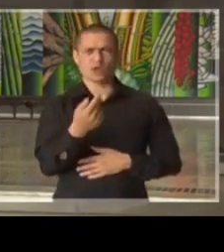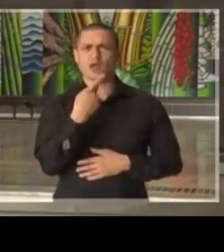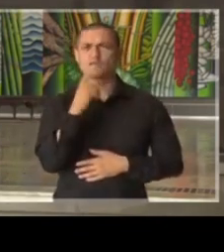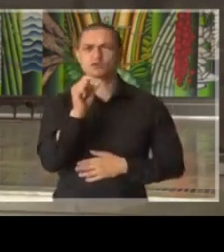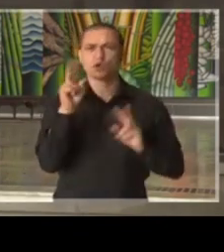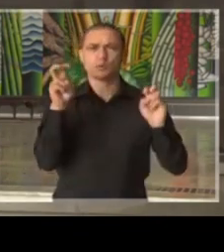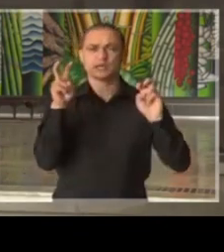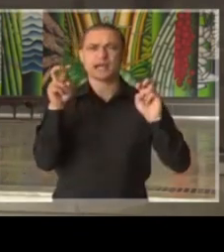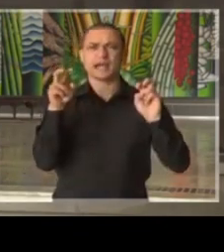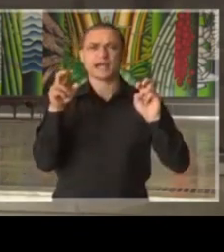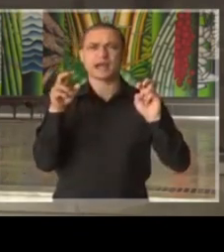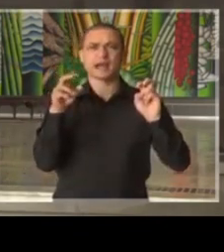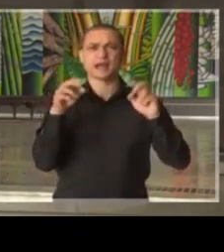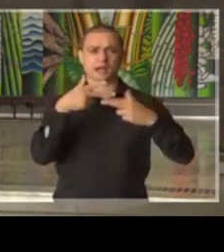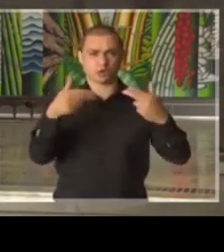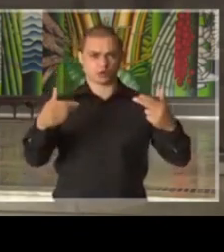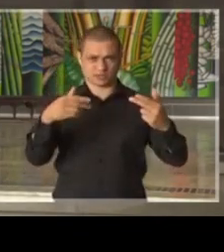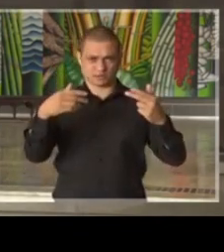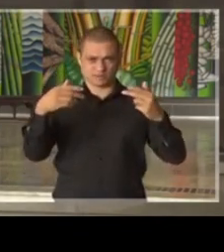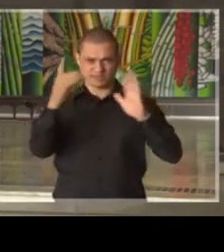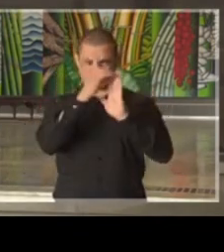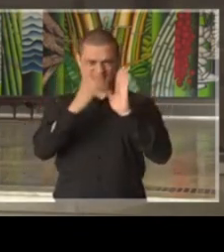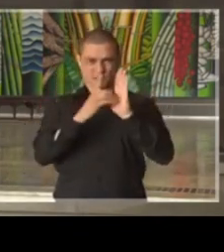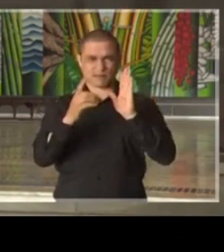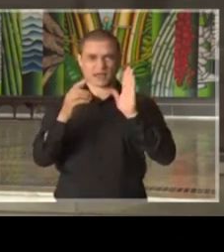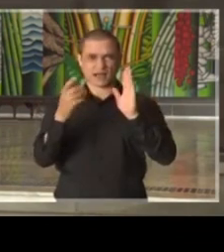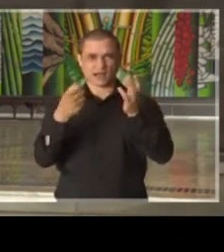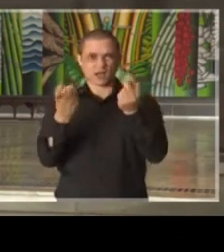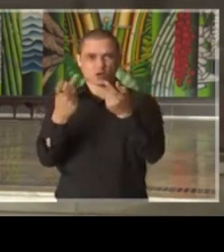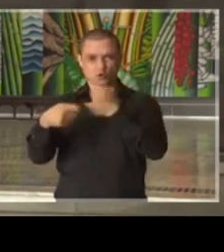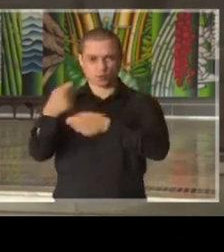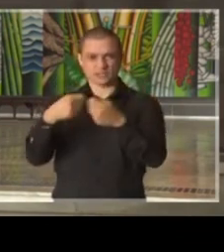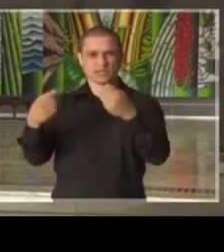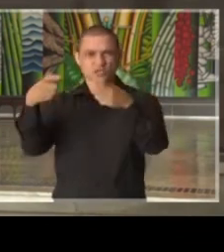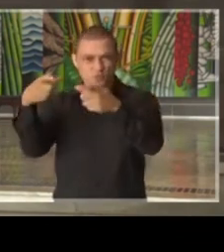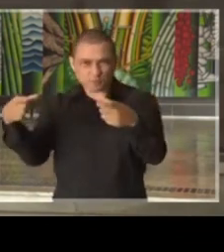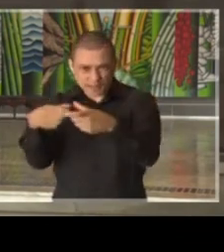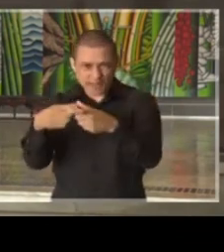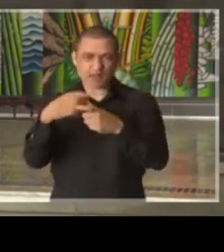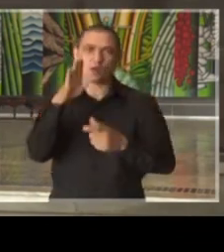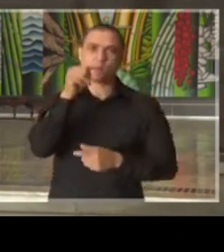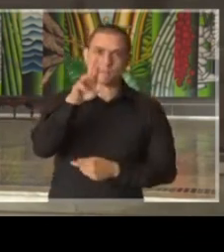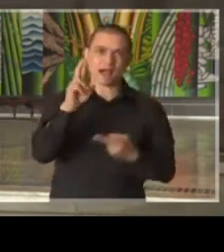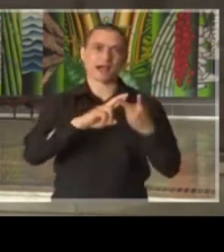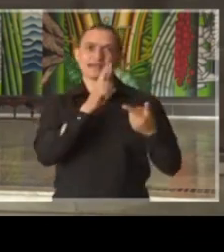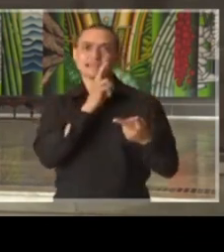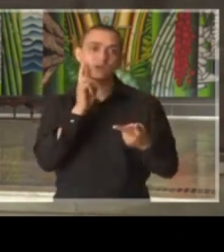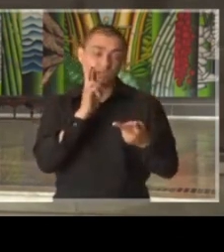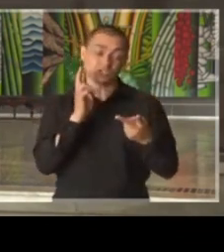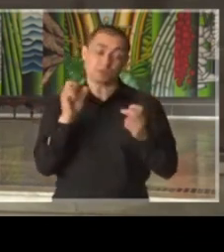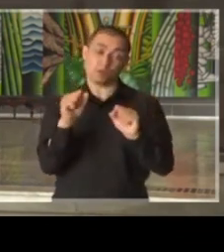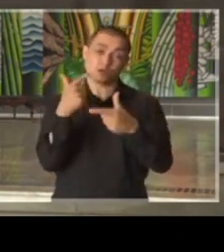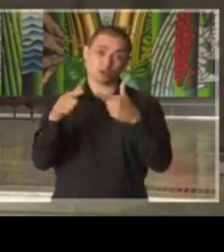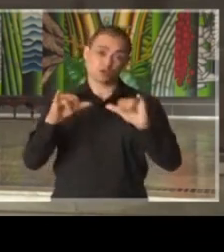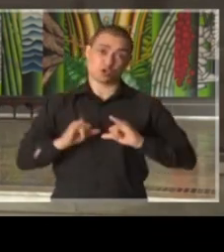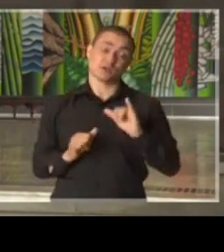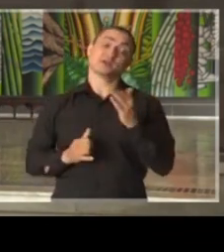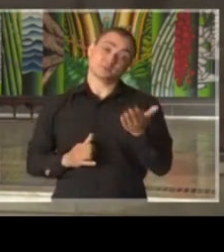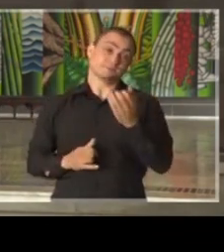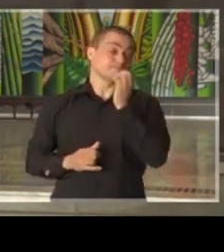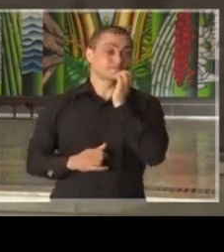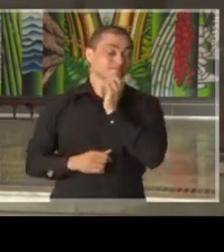sobre medidas previstas para pequenos comerciantes, donos de bares e restaurantes que são diretamente afetados. As medidas,